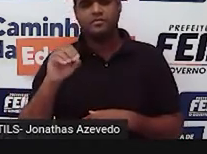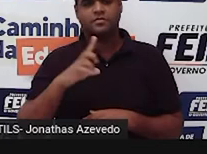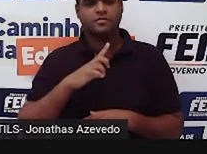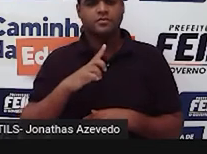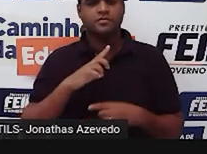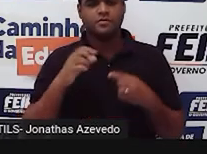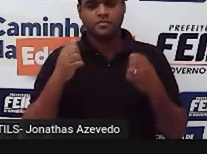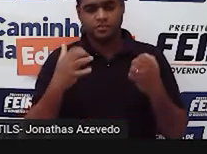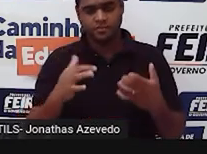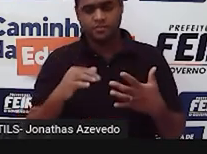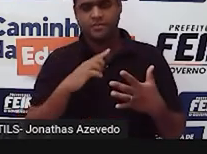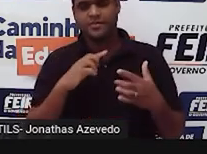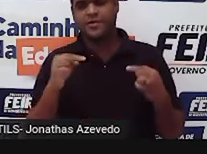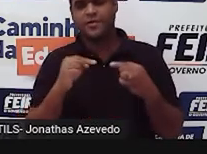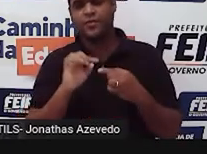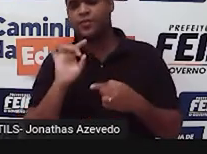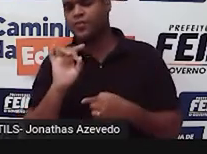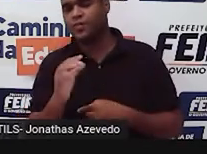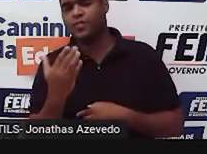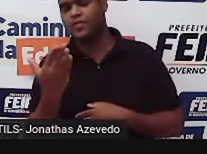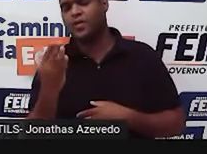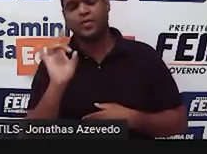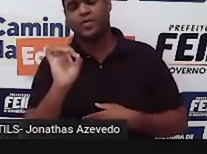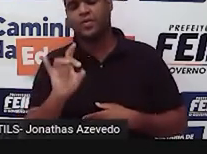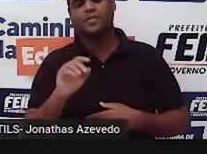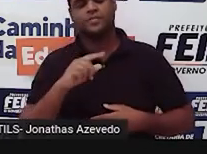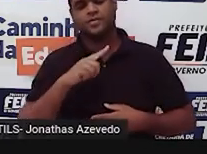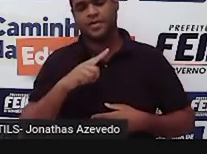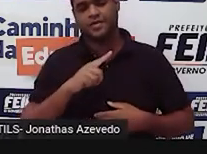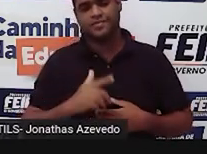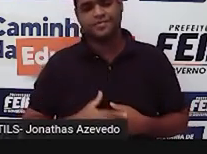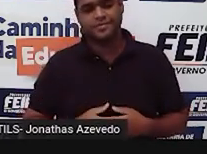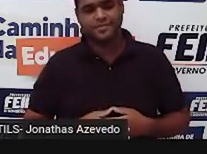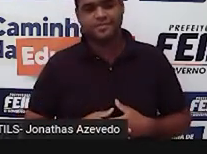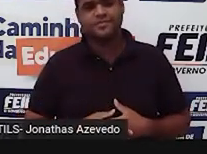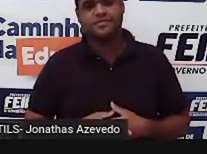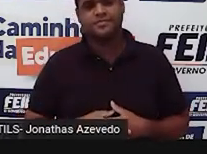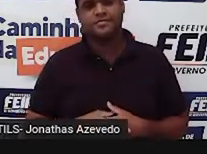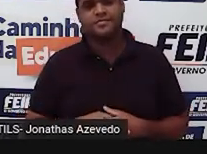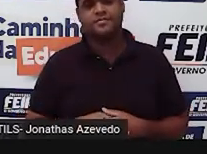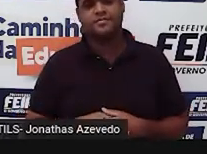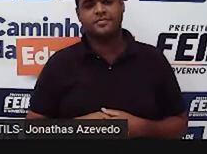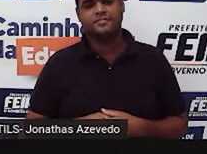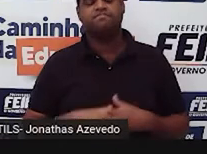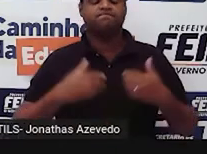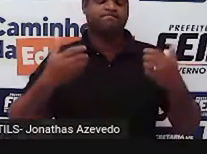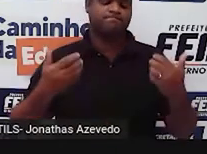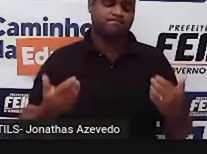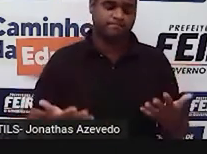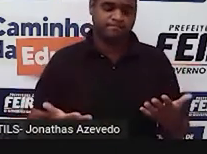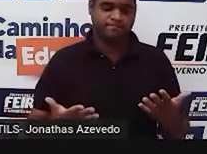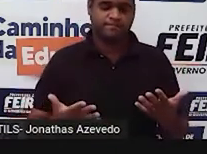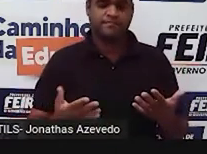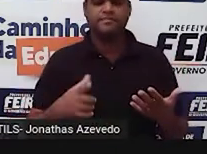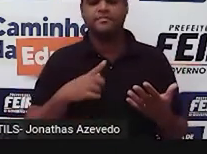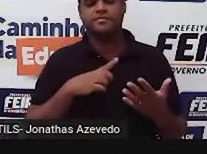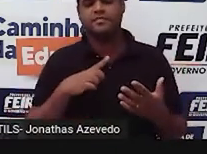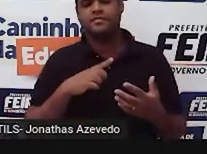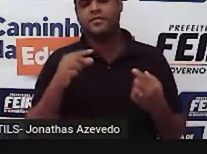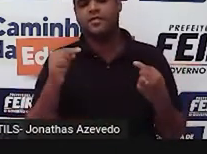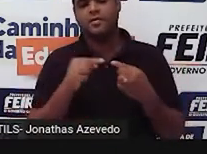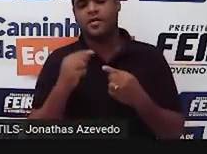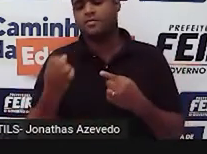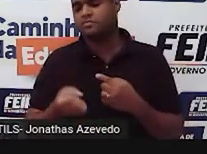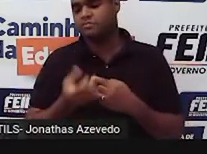ângulo reto, tá bom? Um ângulo interno reto, tá? Então, são aí